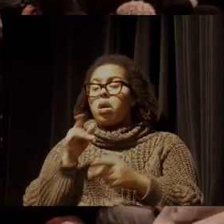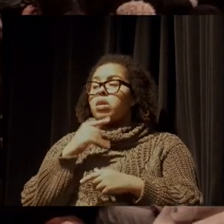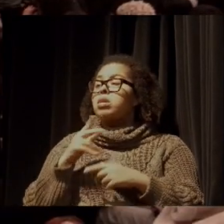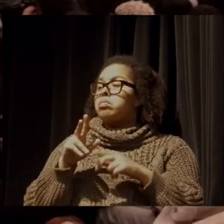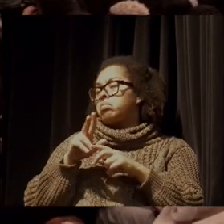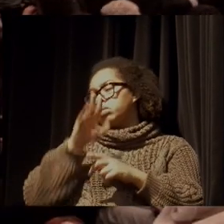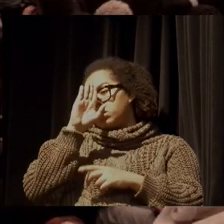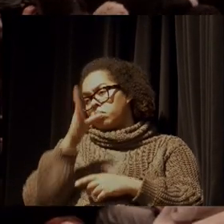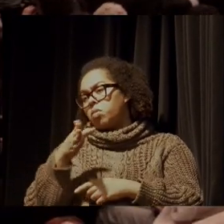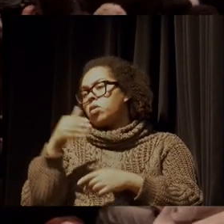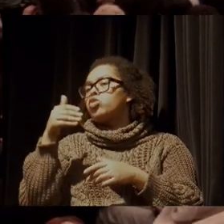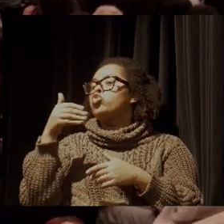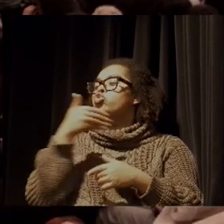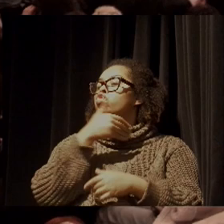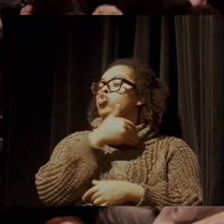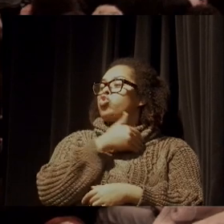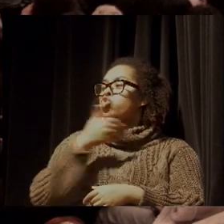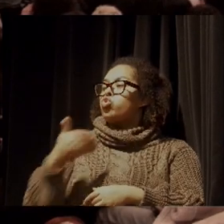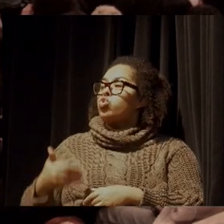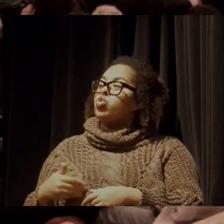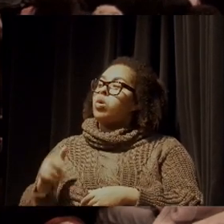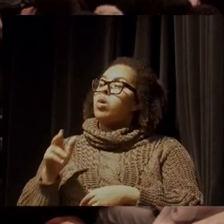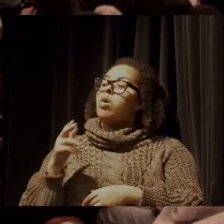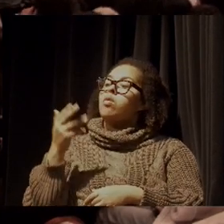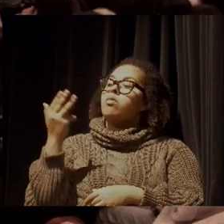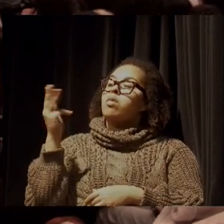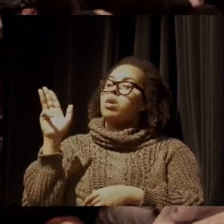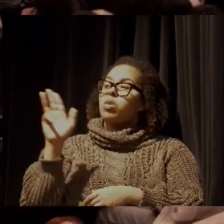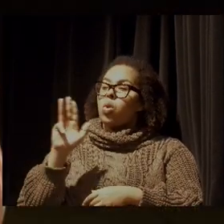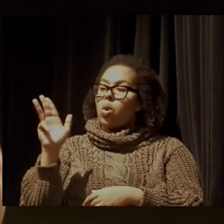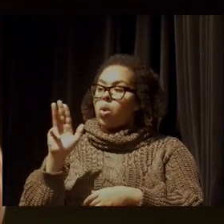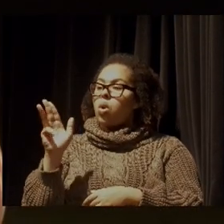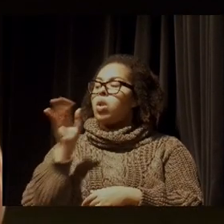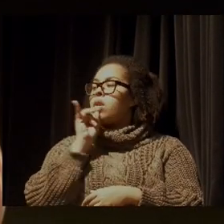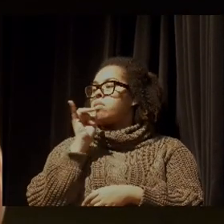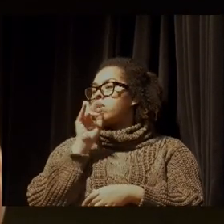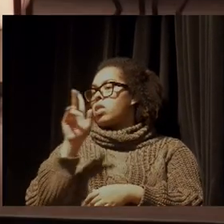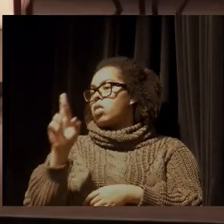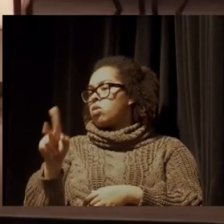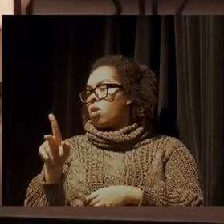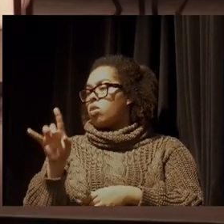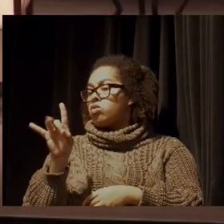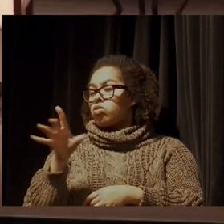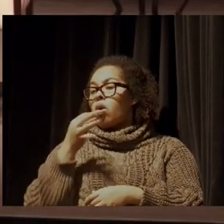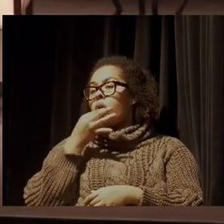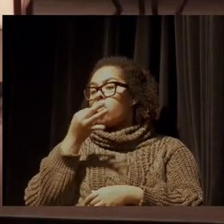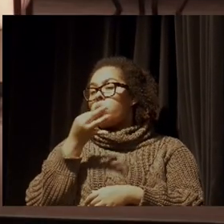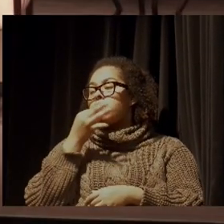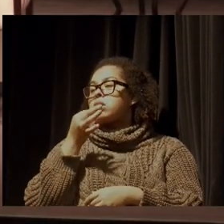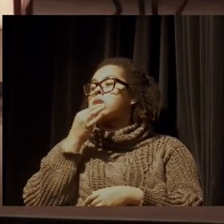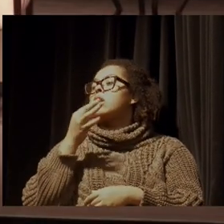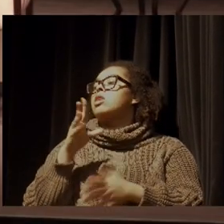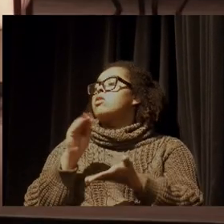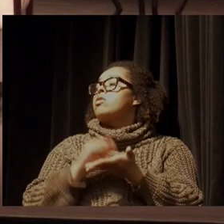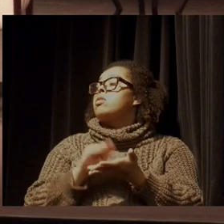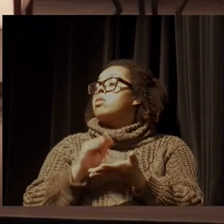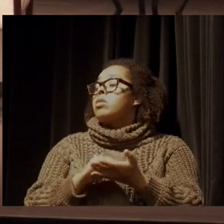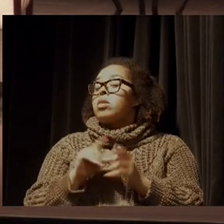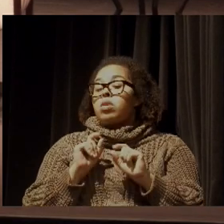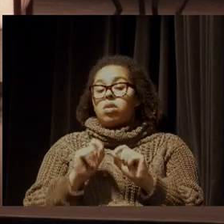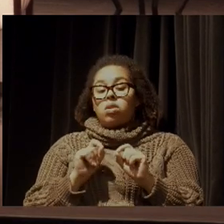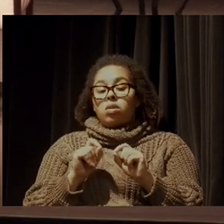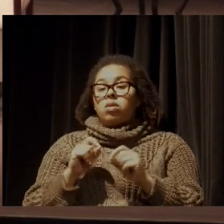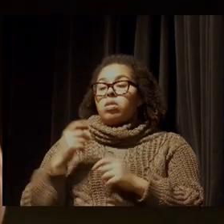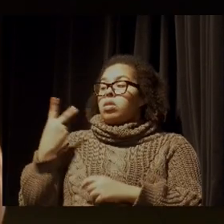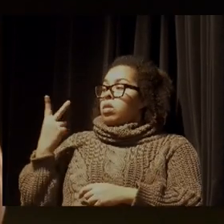Lula, de que a sociedade brasileira está desse lado. Porque, só um comentário, Erton, que não foi falado. O que mudou nos